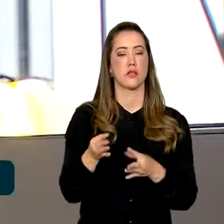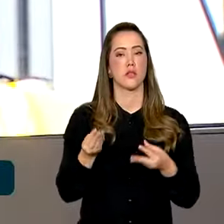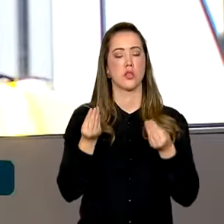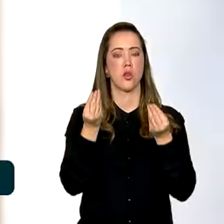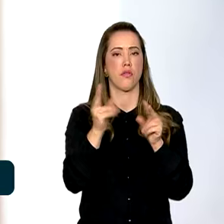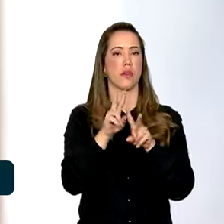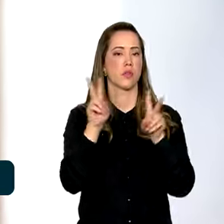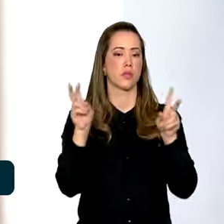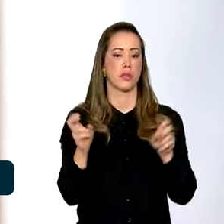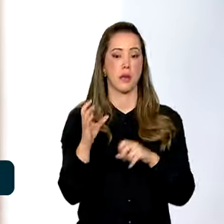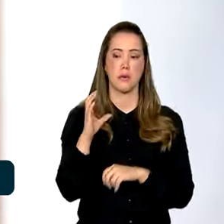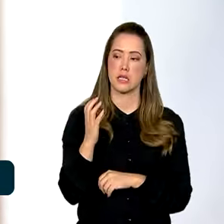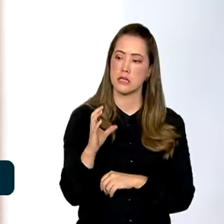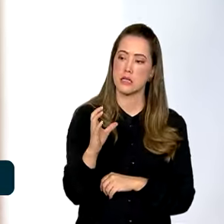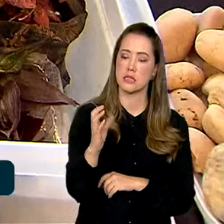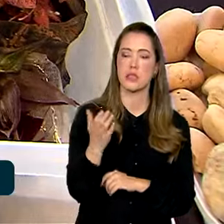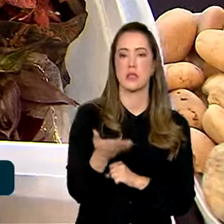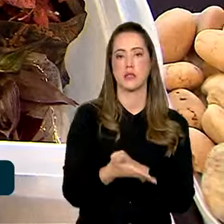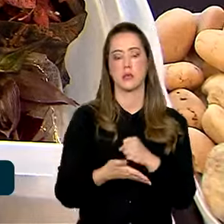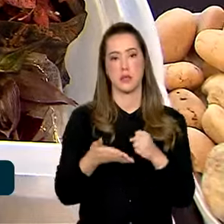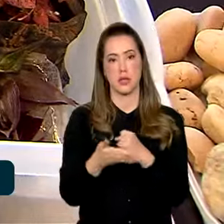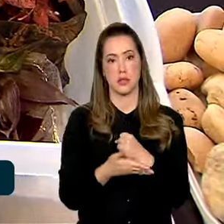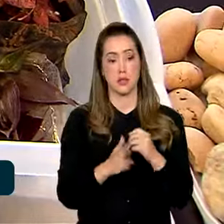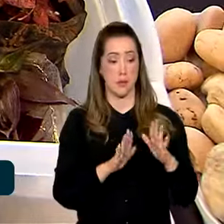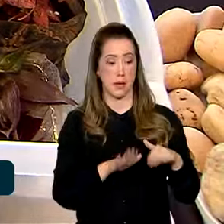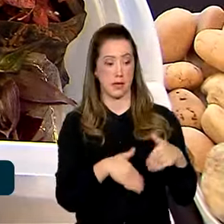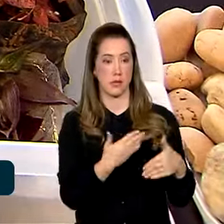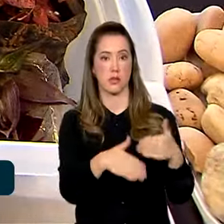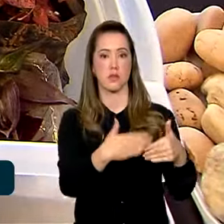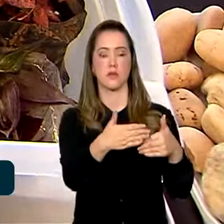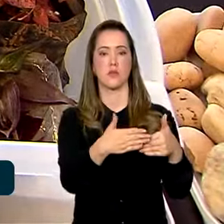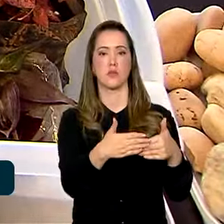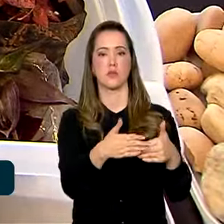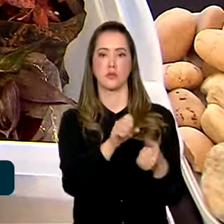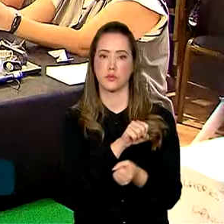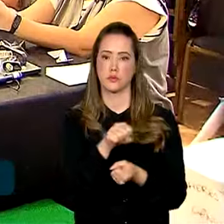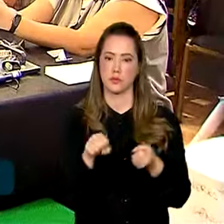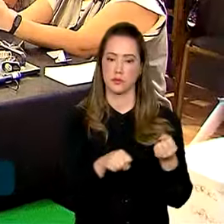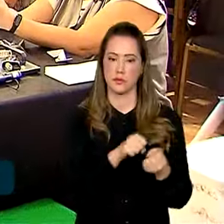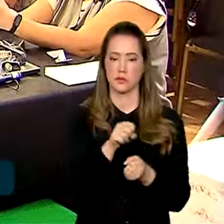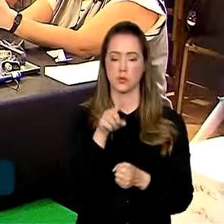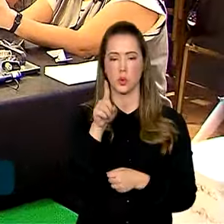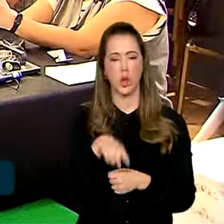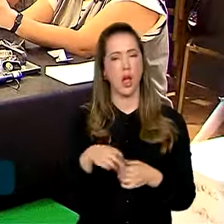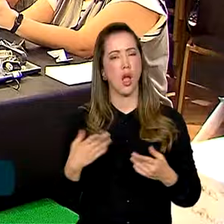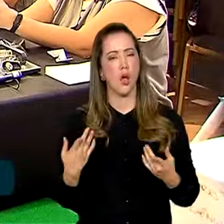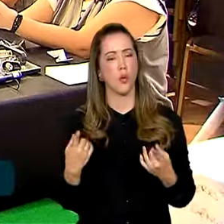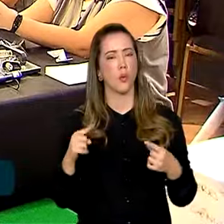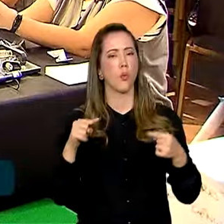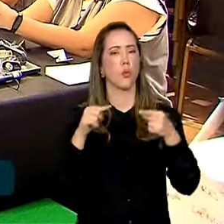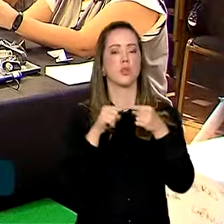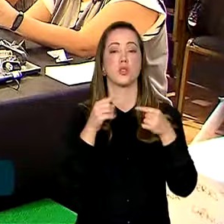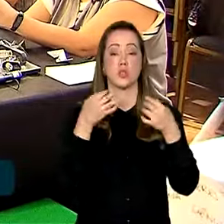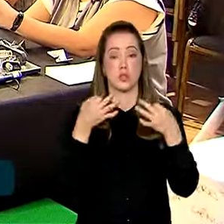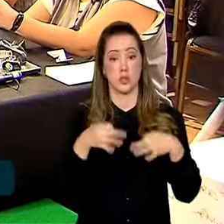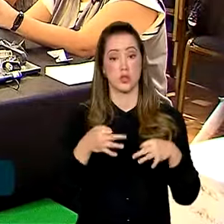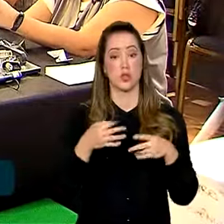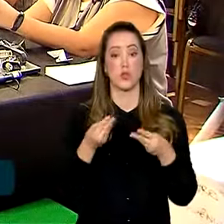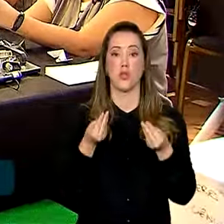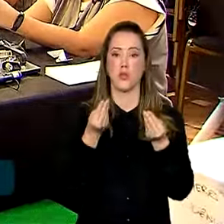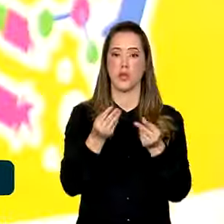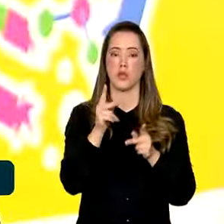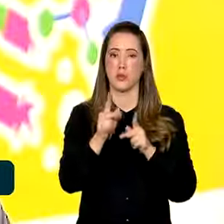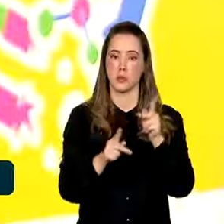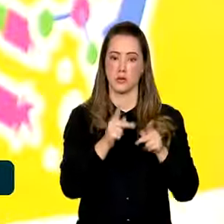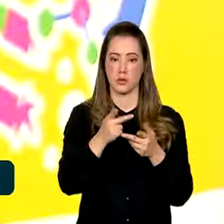como tema ciências básicas para o desenvolvimento sustentável, é justamente popularizar o